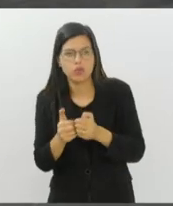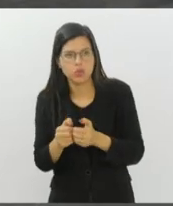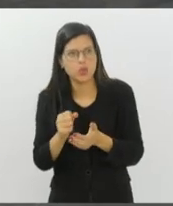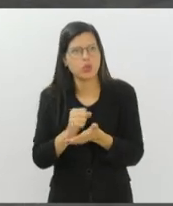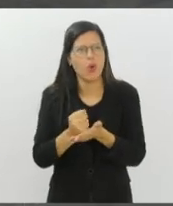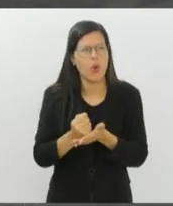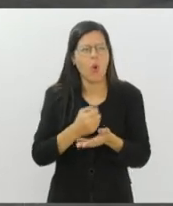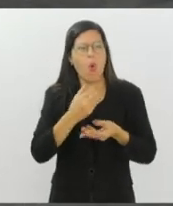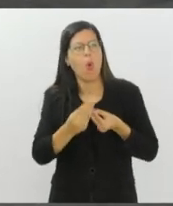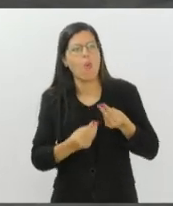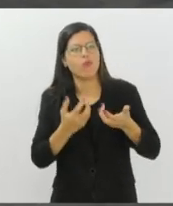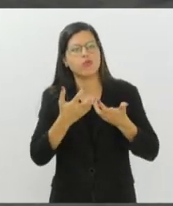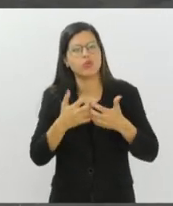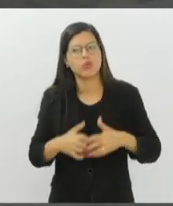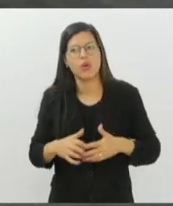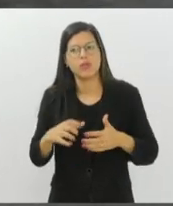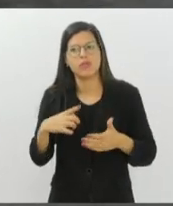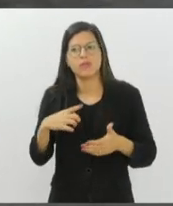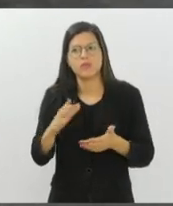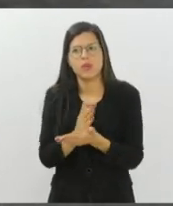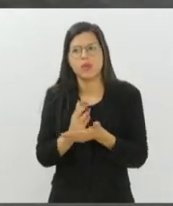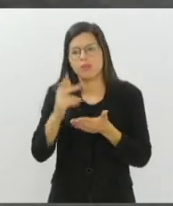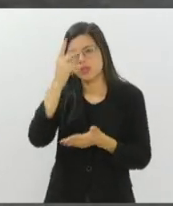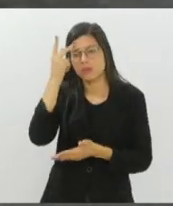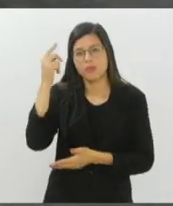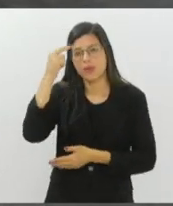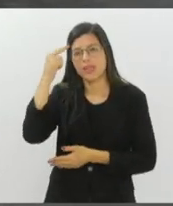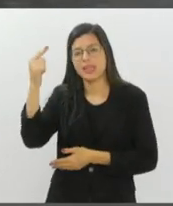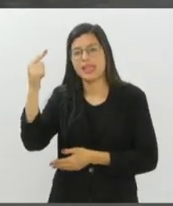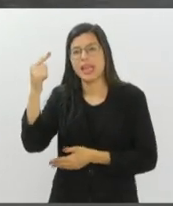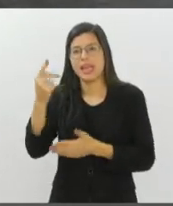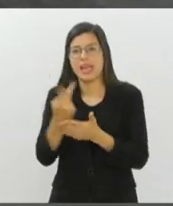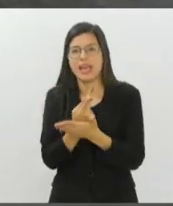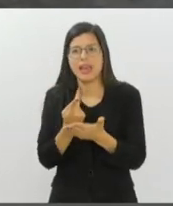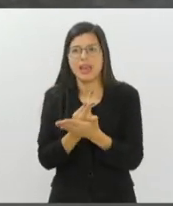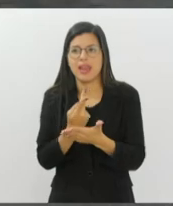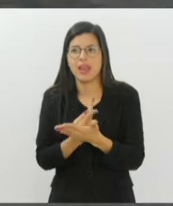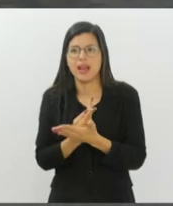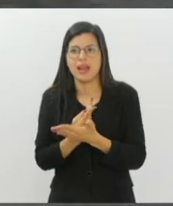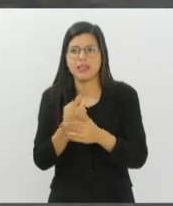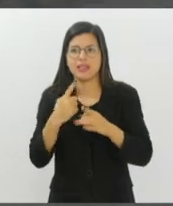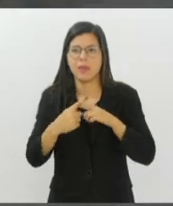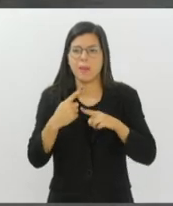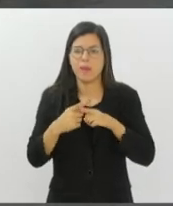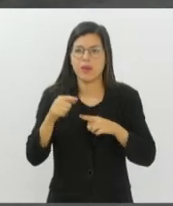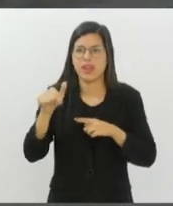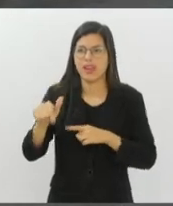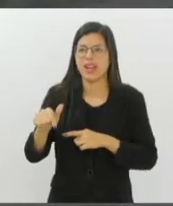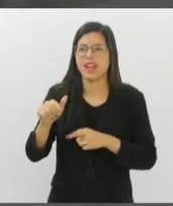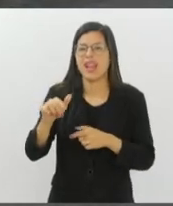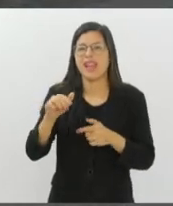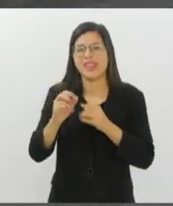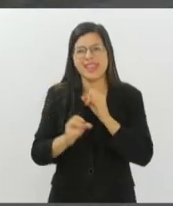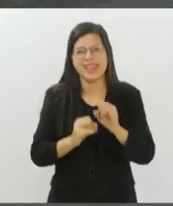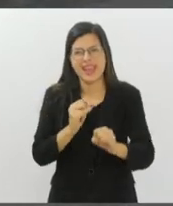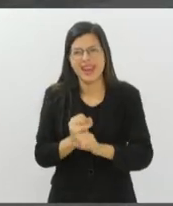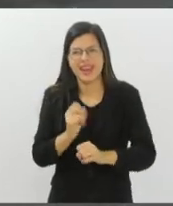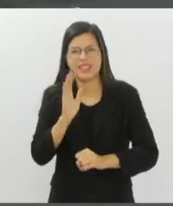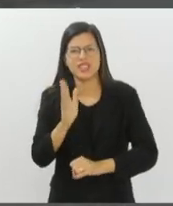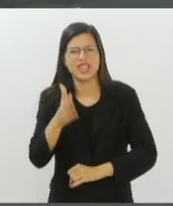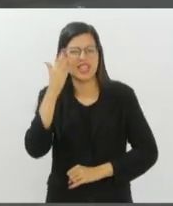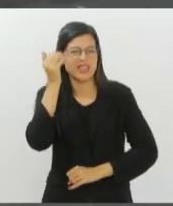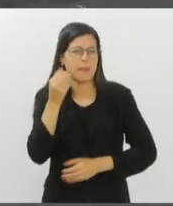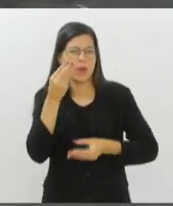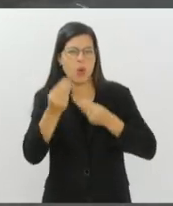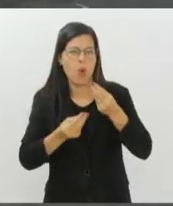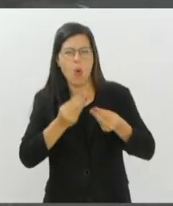é... tem algumas pessoas que têm uma ideia equivocada de que, ah, porque ele é digital, você já sabe como é o final e não